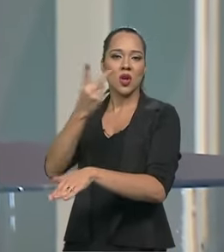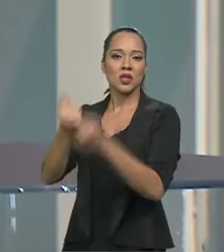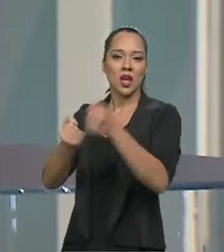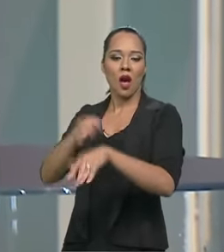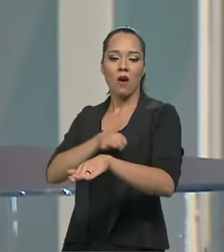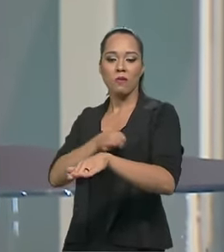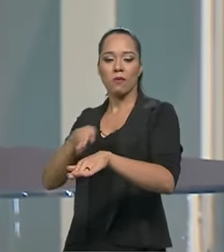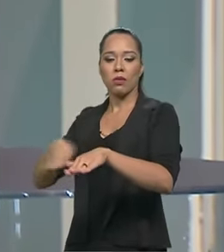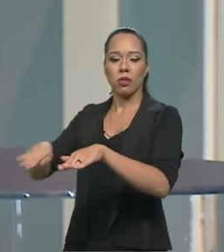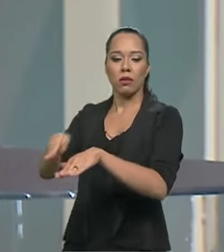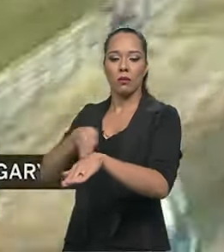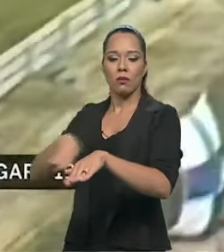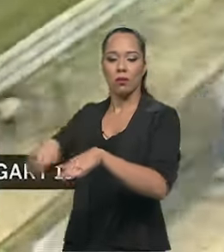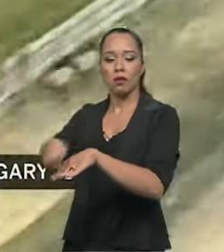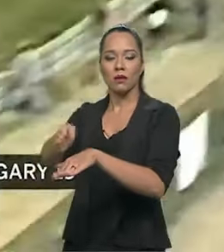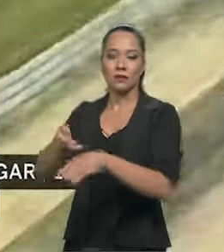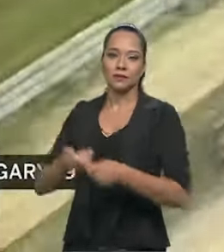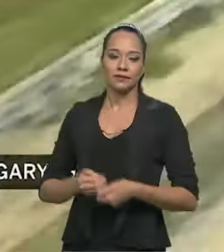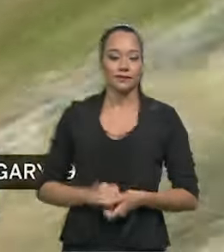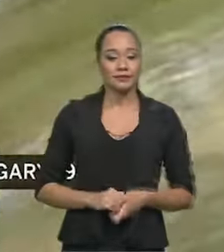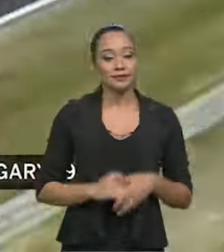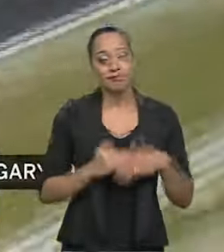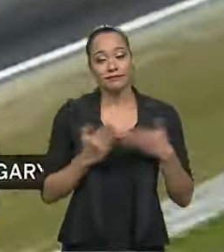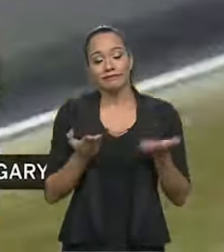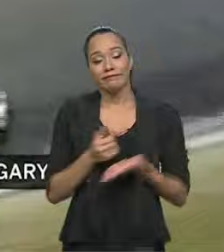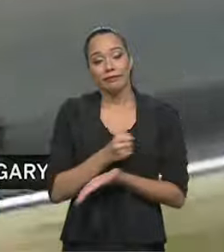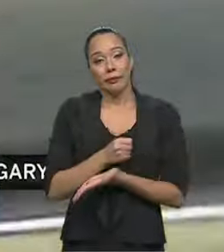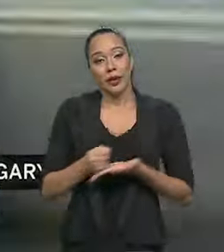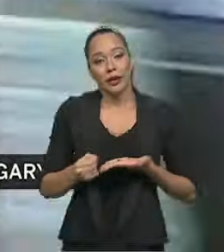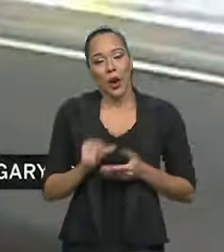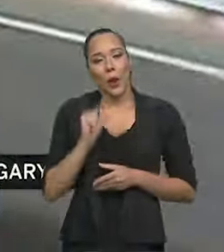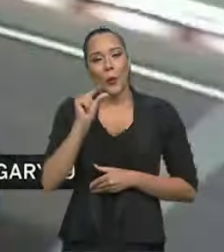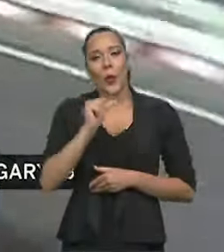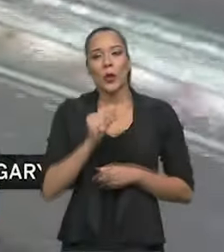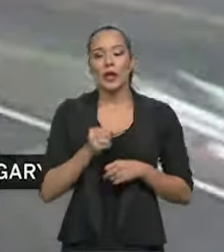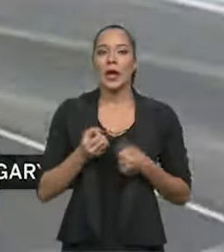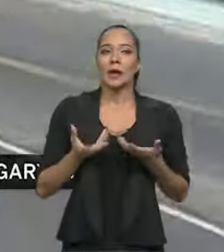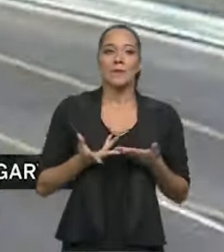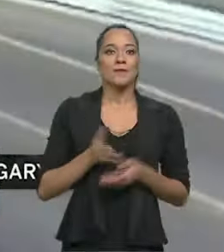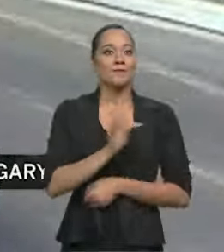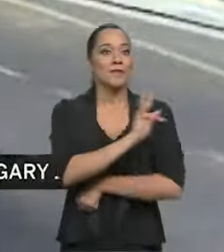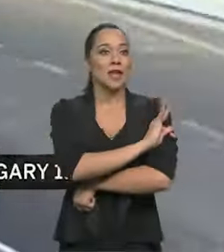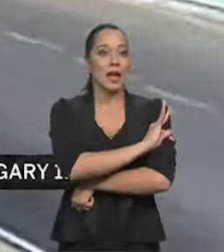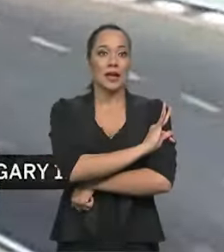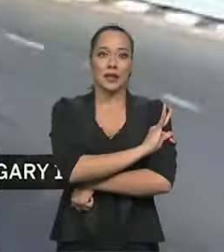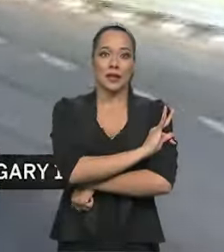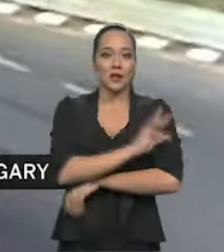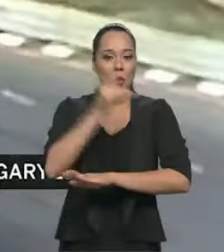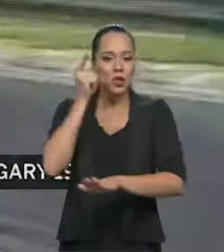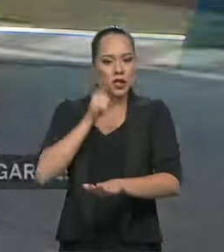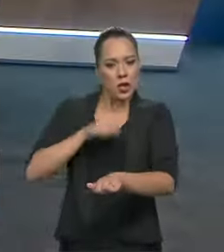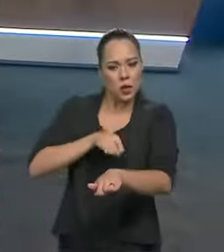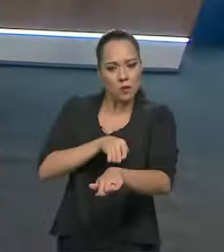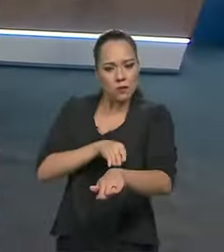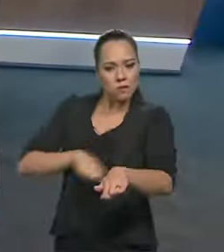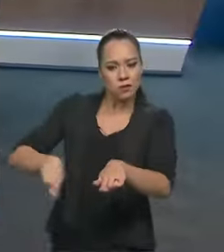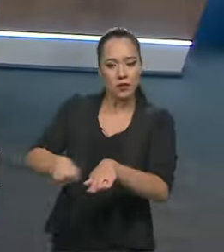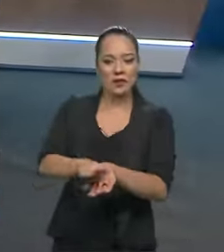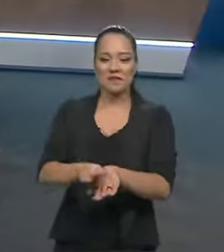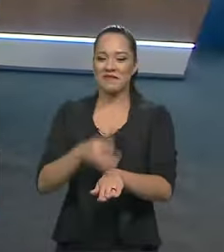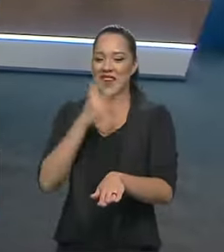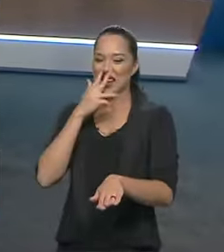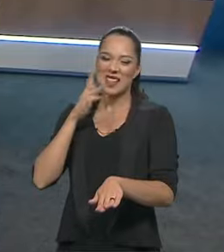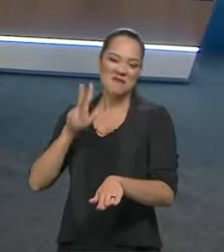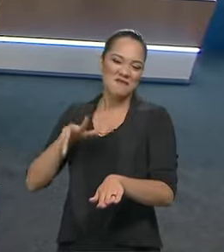numa reta só. Perdeu um pouco daquela técnica de ultrapassagem e Mais Nutella, menos